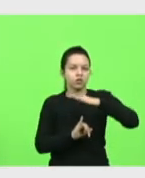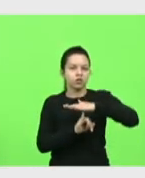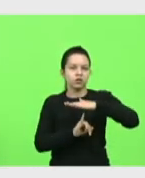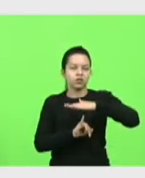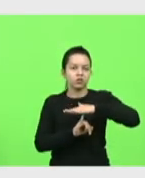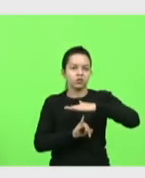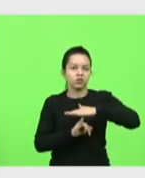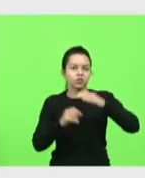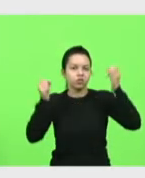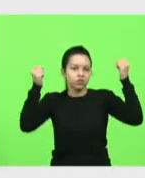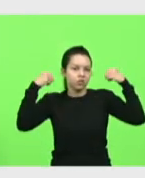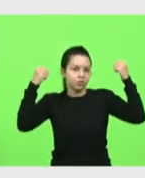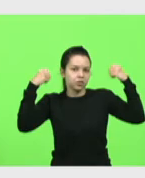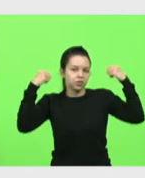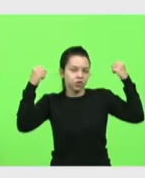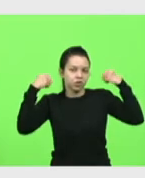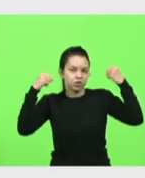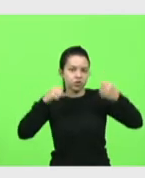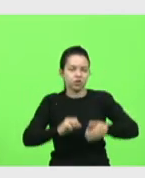Chapecó